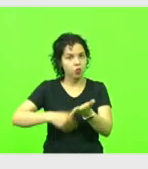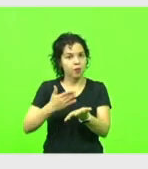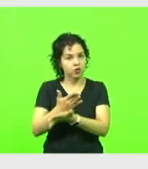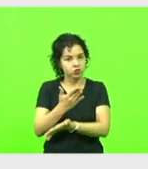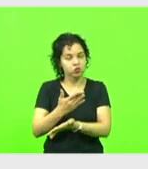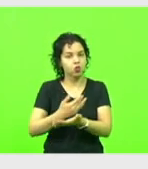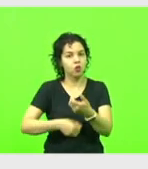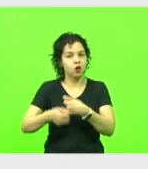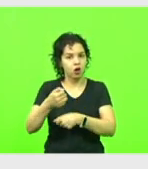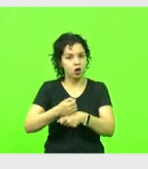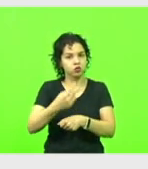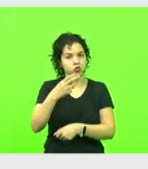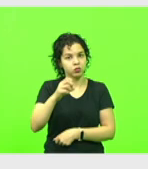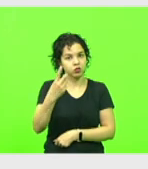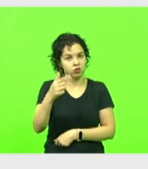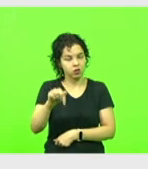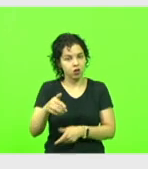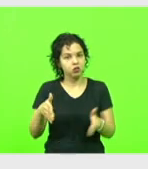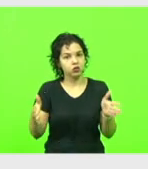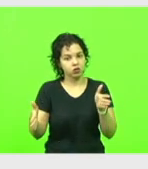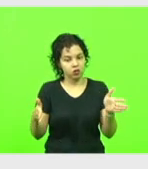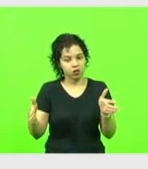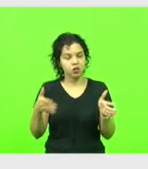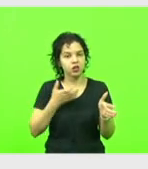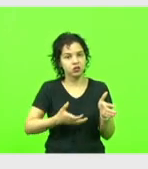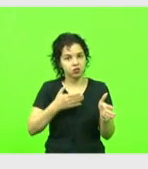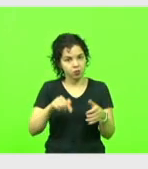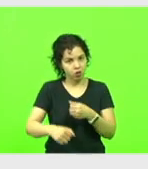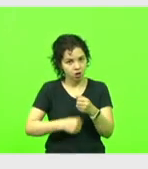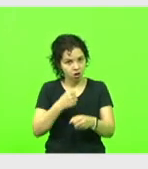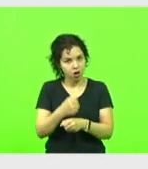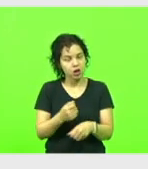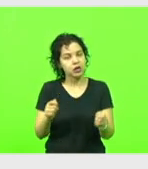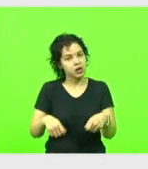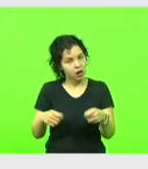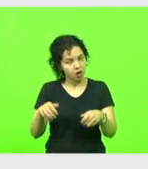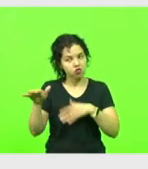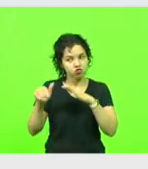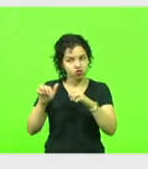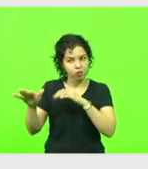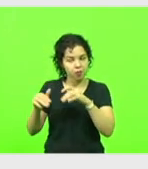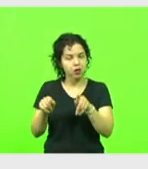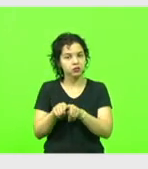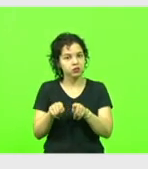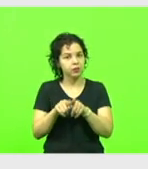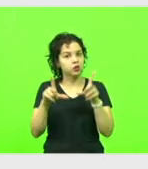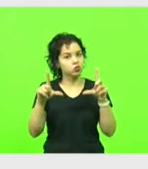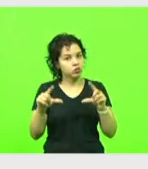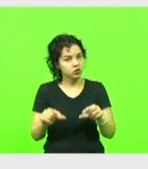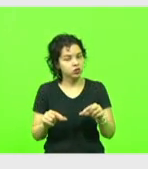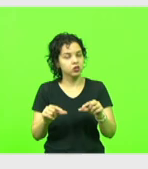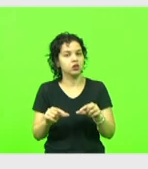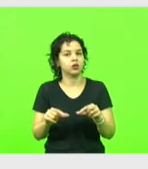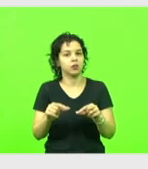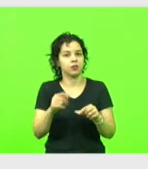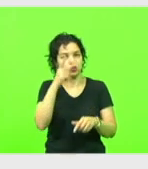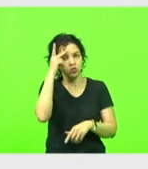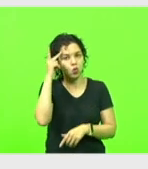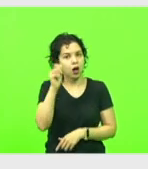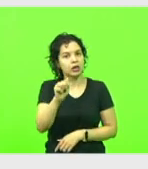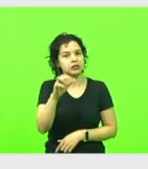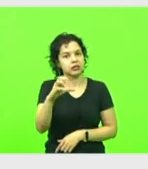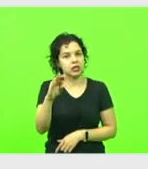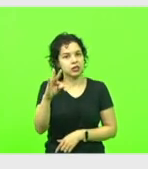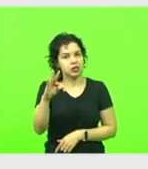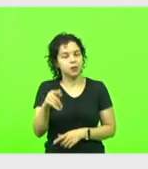válido até dezembro deste ano, e com isso também reduzir o número de ACTs, já que nós temos uma lei